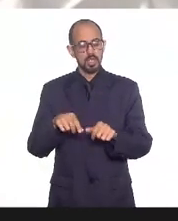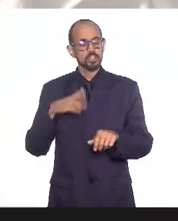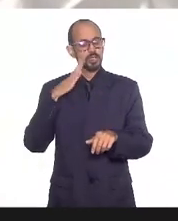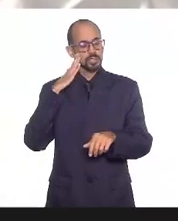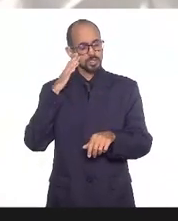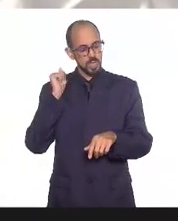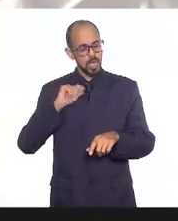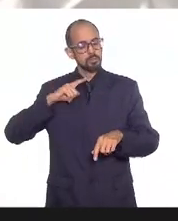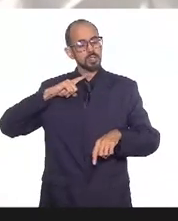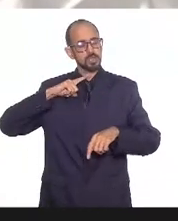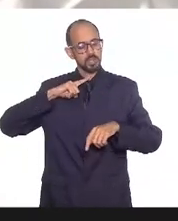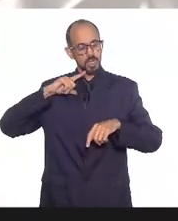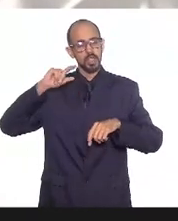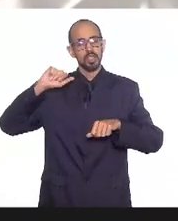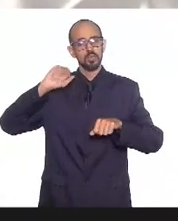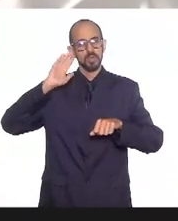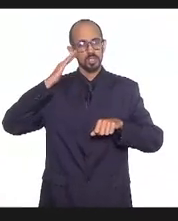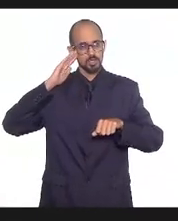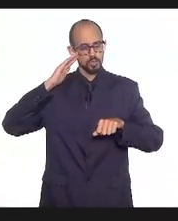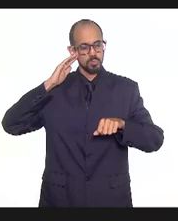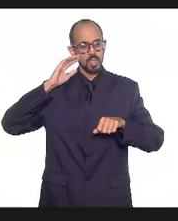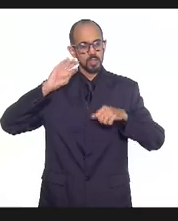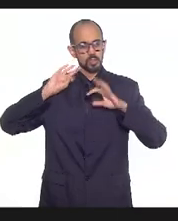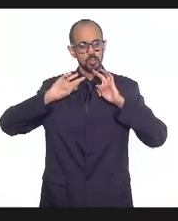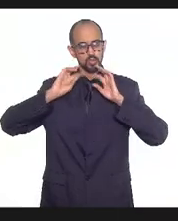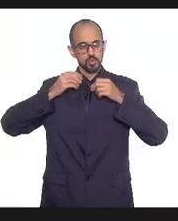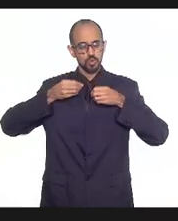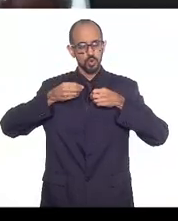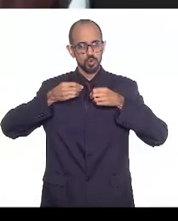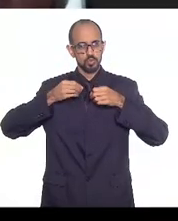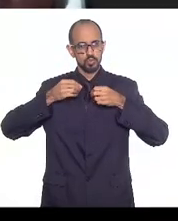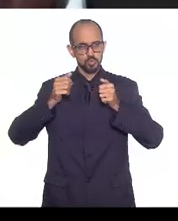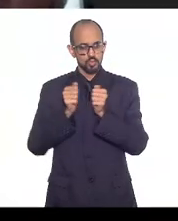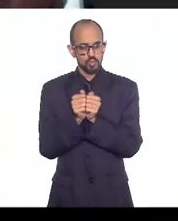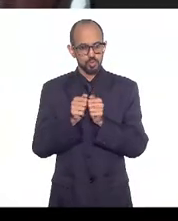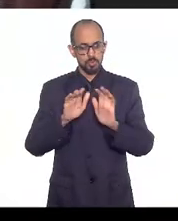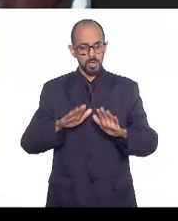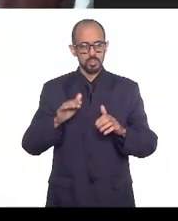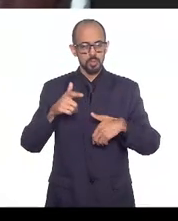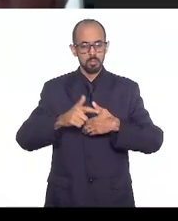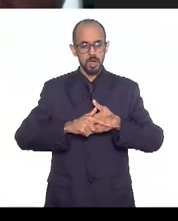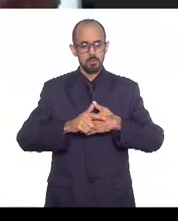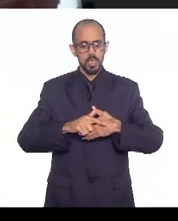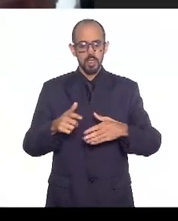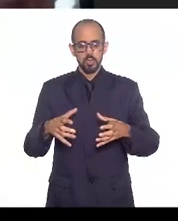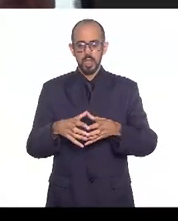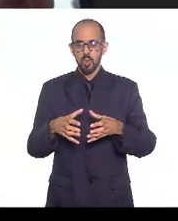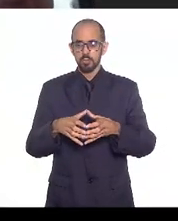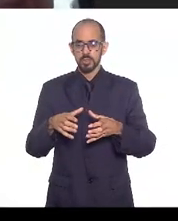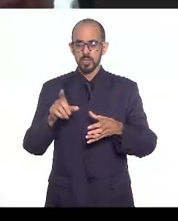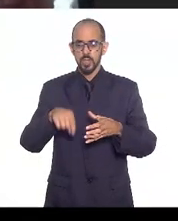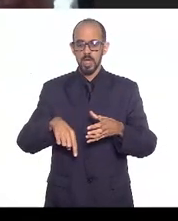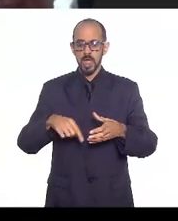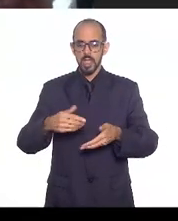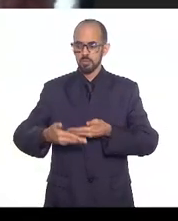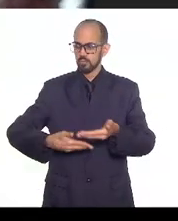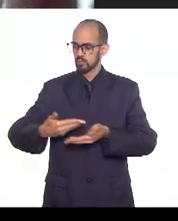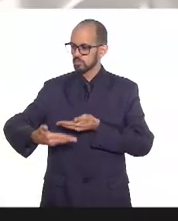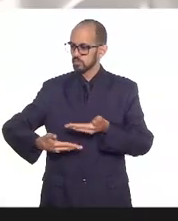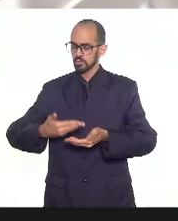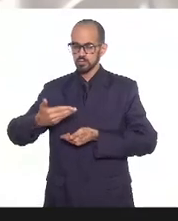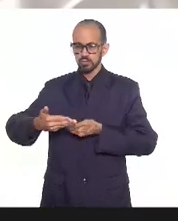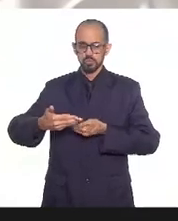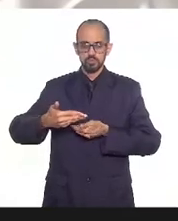há um entendimento já firmado mas acho que o papel da comissão é exatamente esse o papel da interlocução